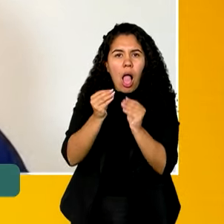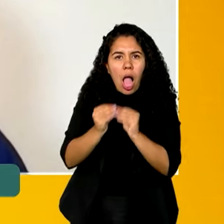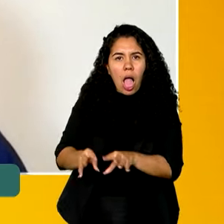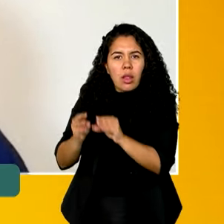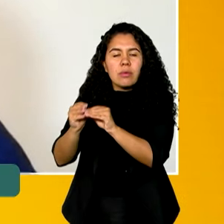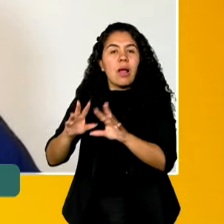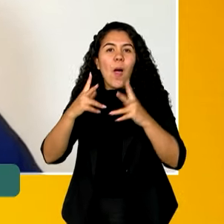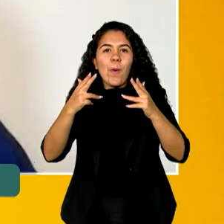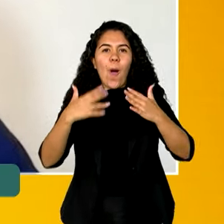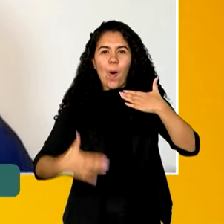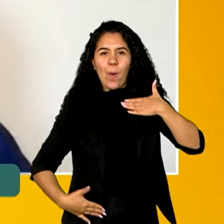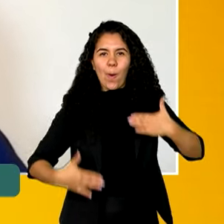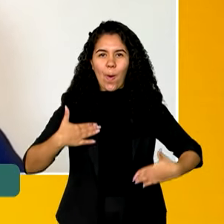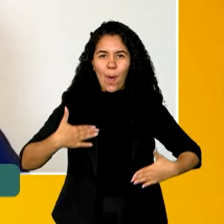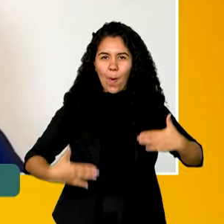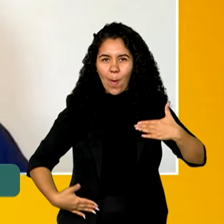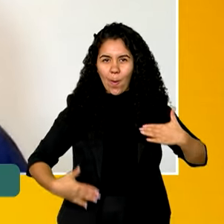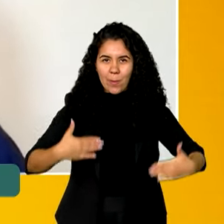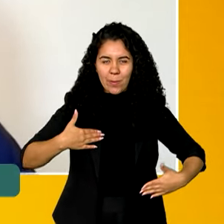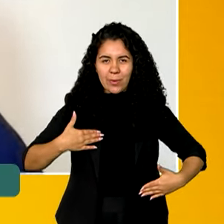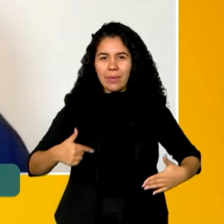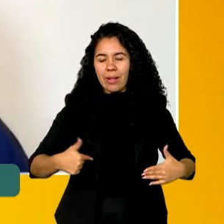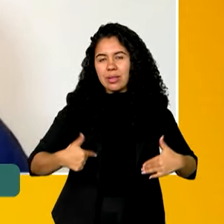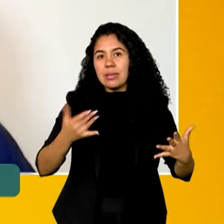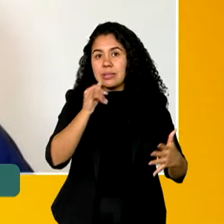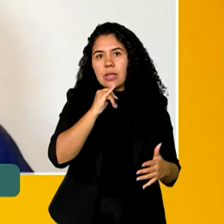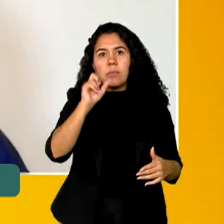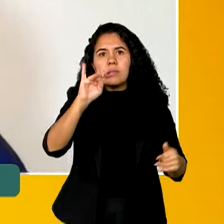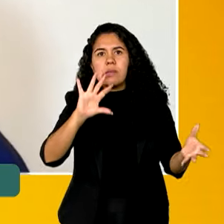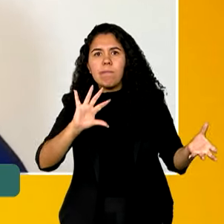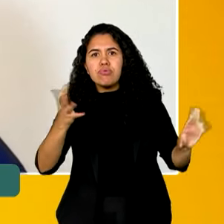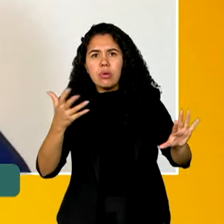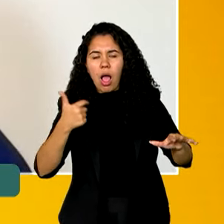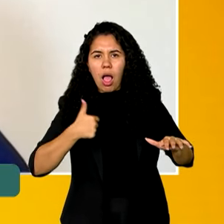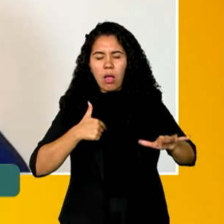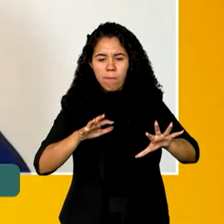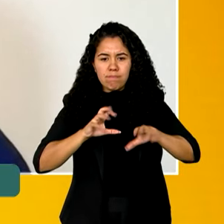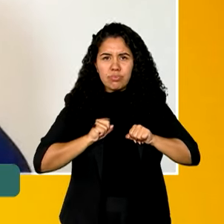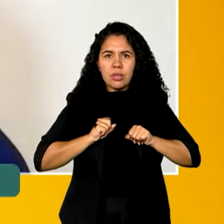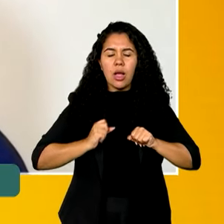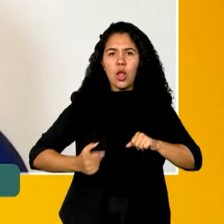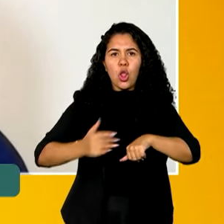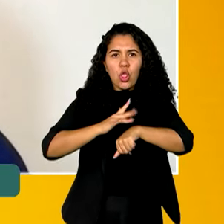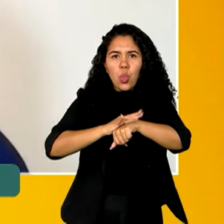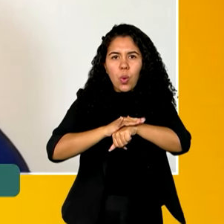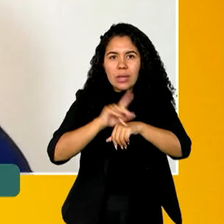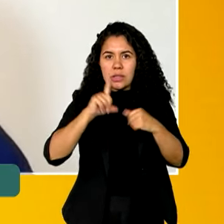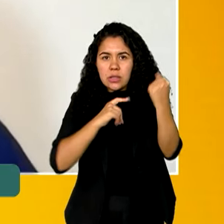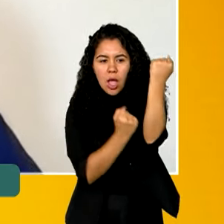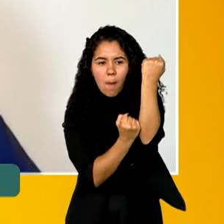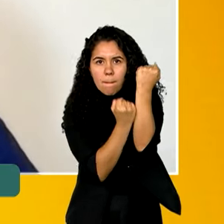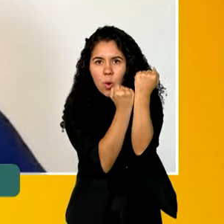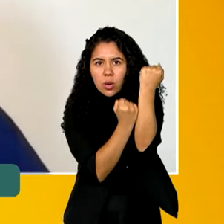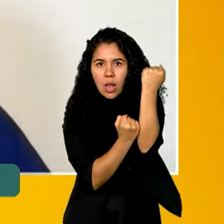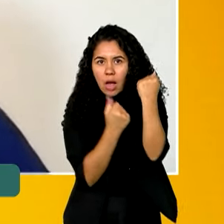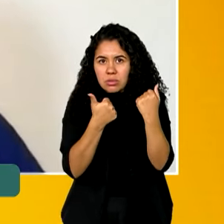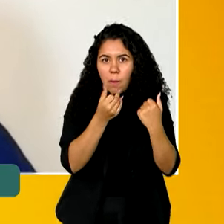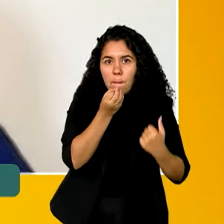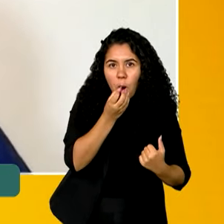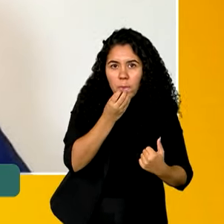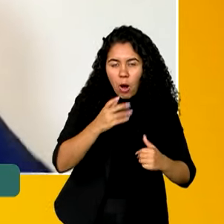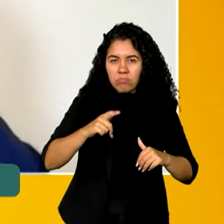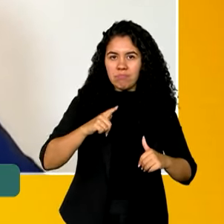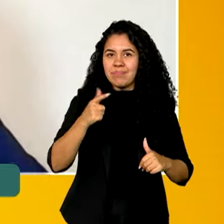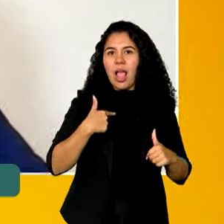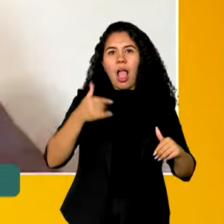como o nosso corpo. Quando a gente fica doente, se eu estou com o sistema imunológico em dia, eu fico menos doente,